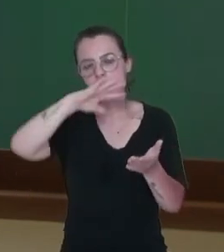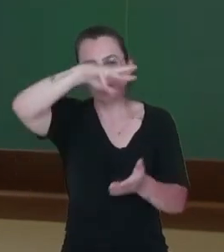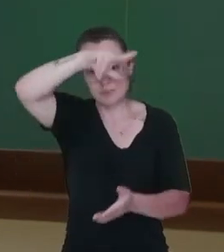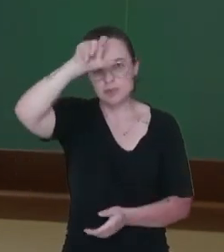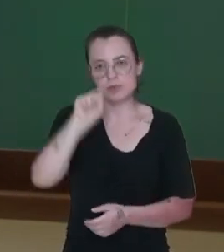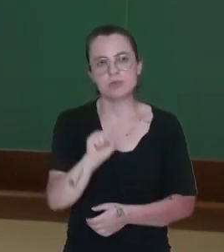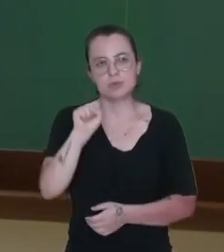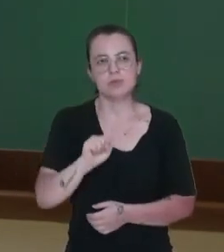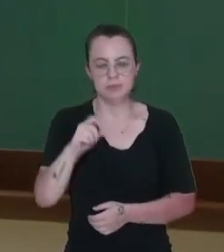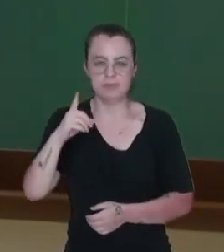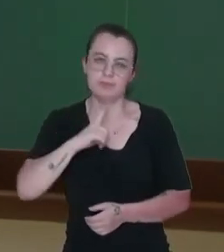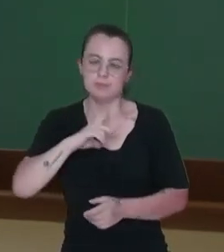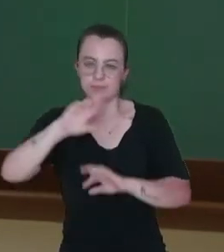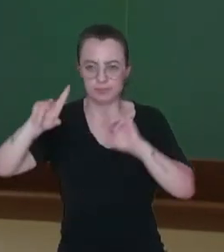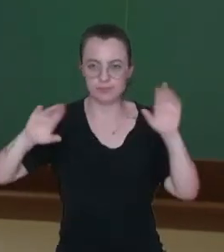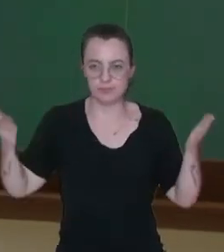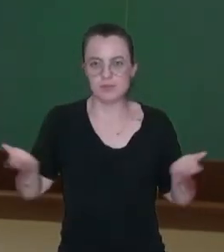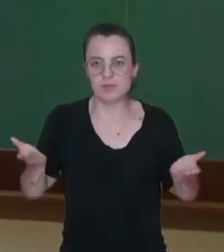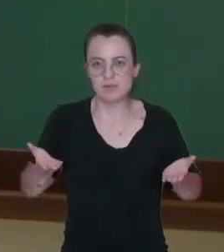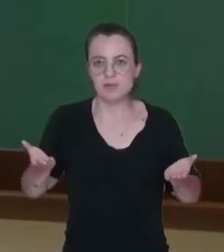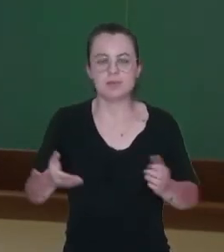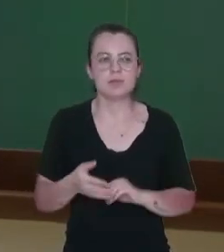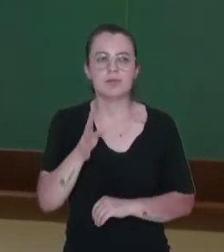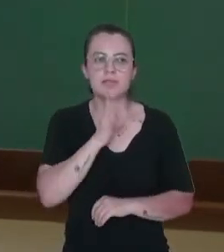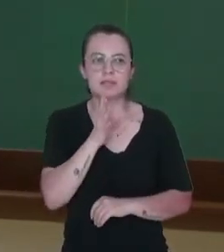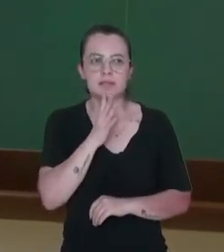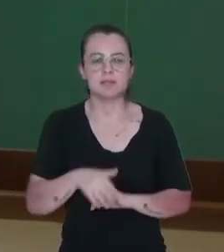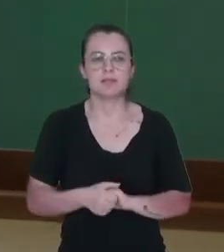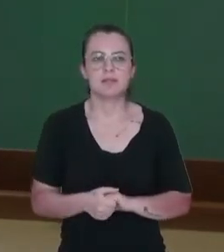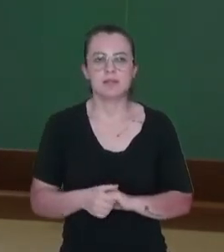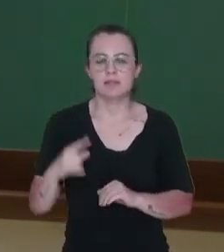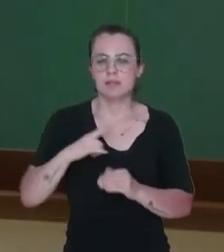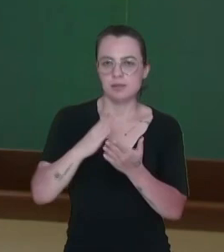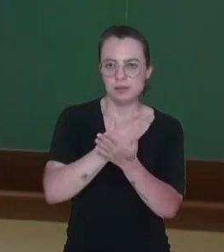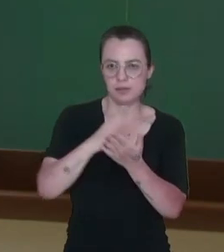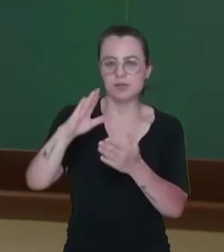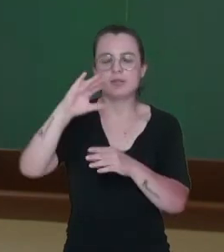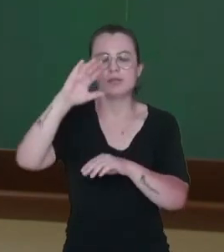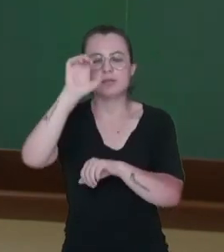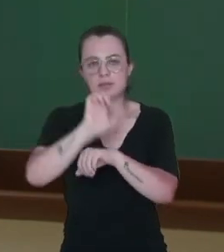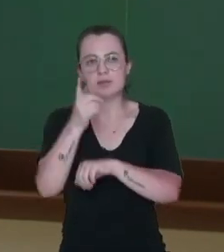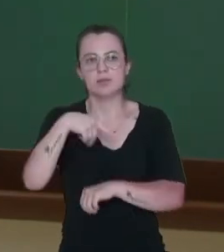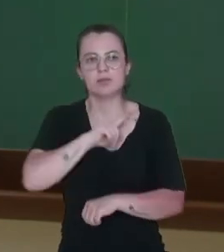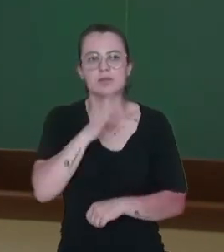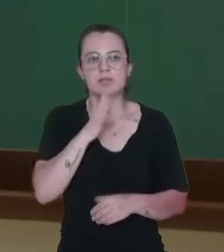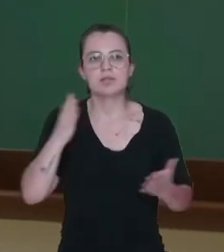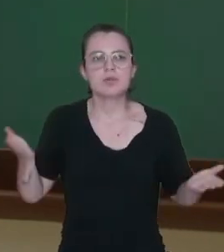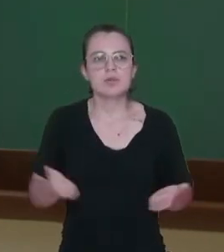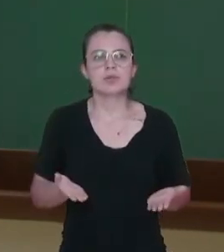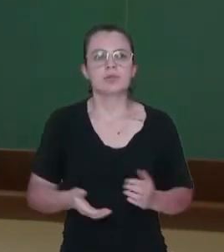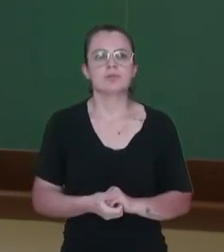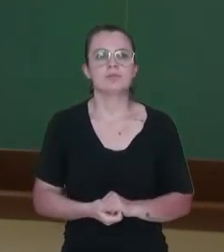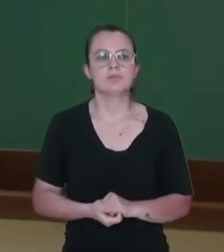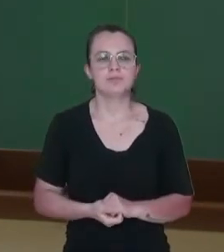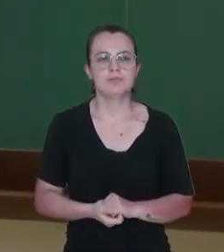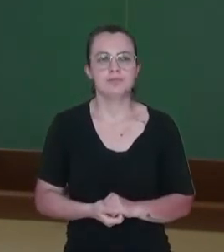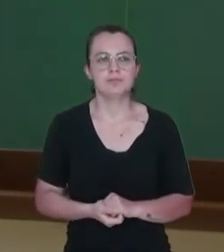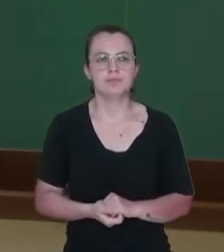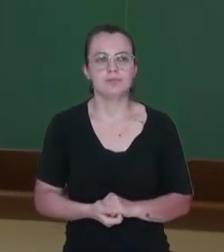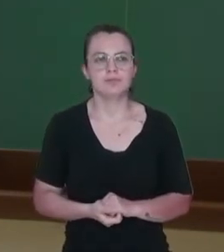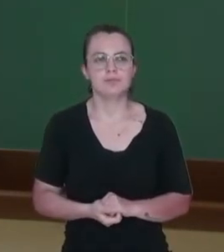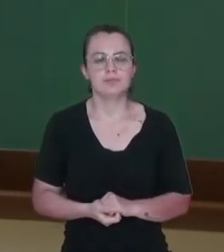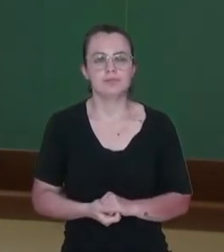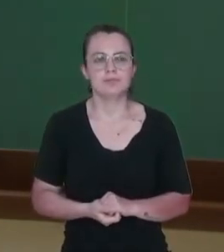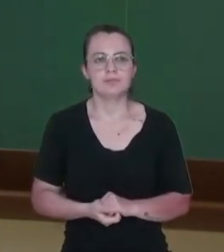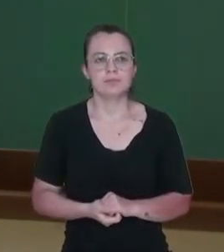da divisão regional que nós conhecemos hoje e da divisão dos estados que nós conhecemos hoje também, tá? Nessa de 1970.